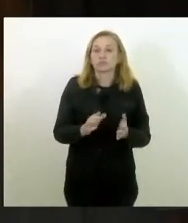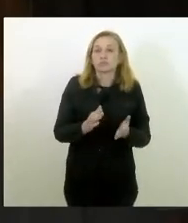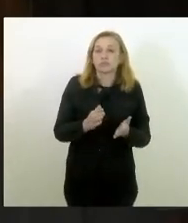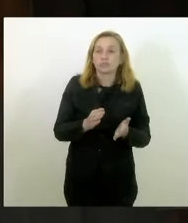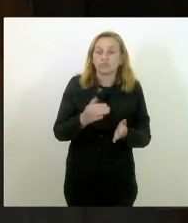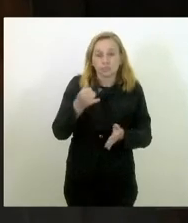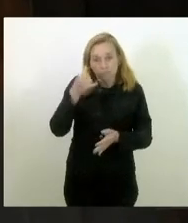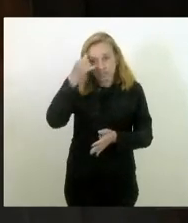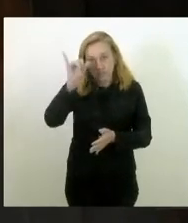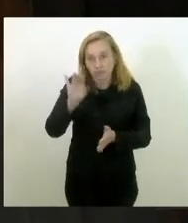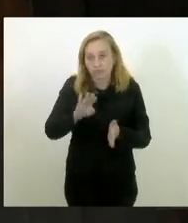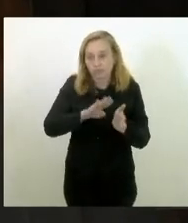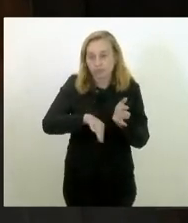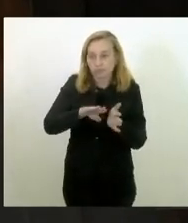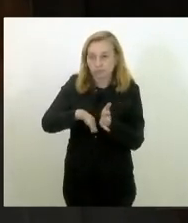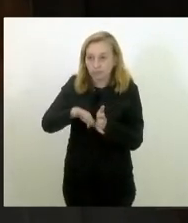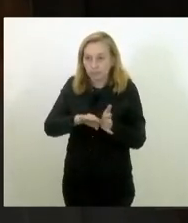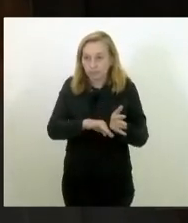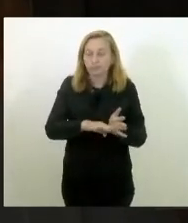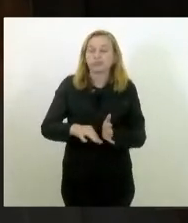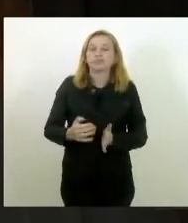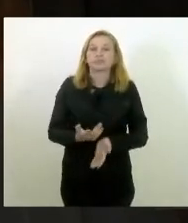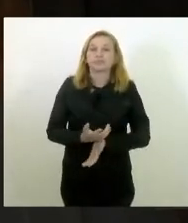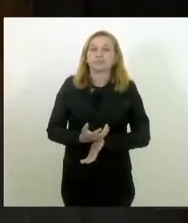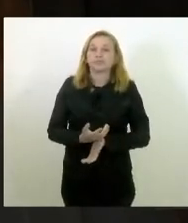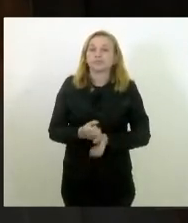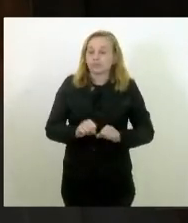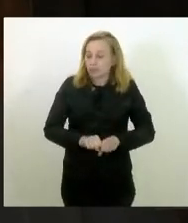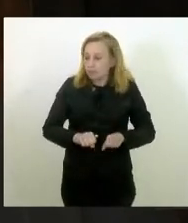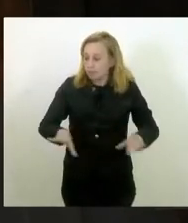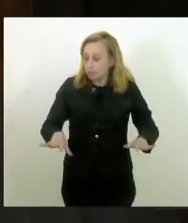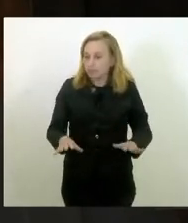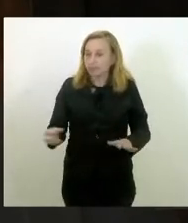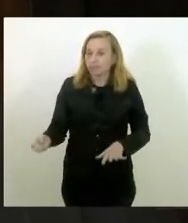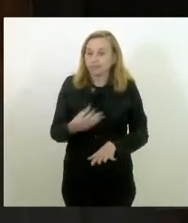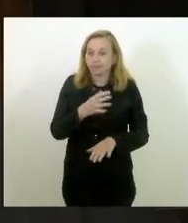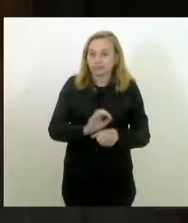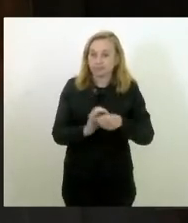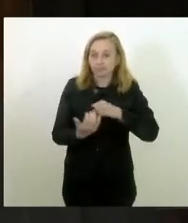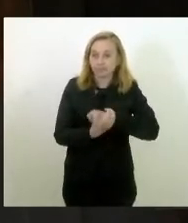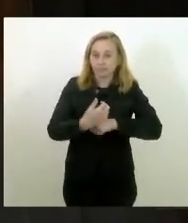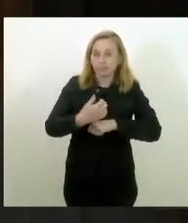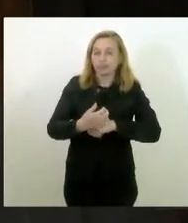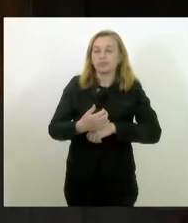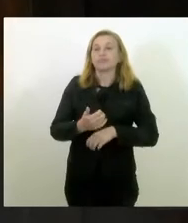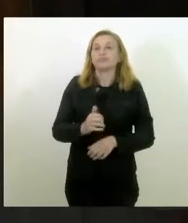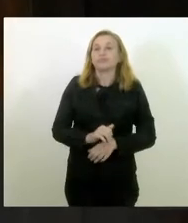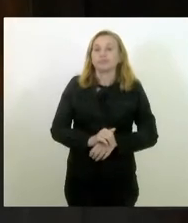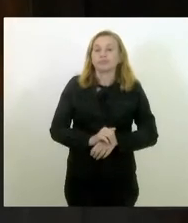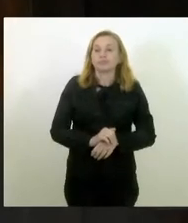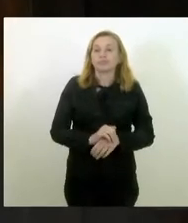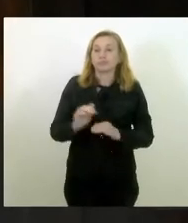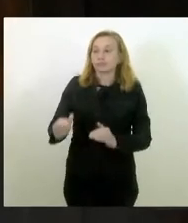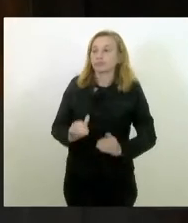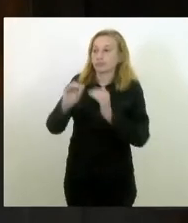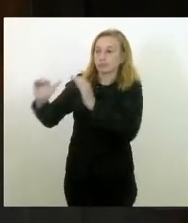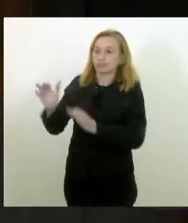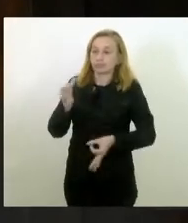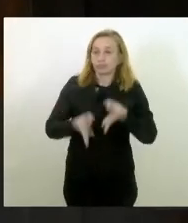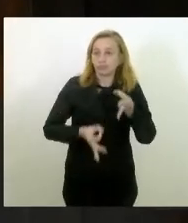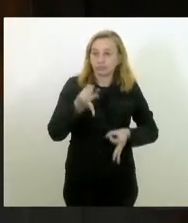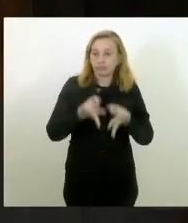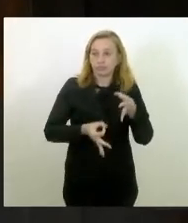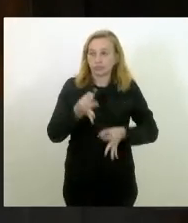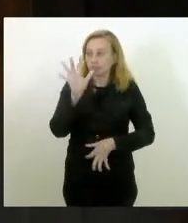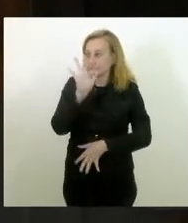durante a pandemia do novo coronavírus, tema que inclusive chegou ao Supremo Tribunal Federal. É bom